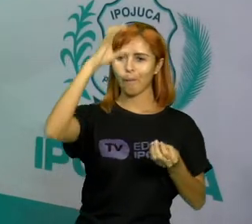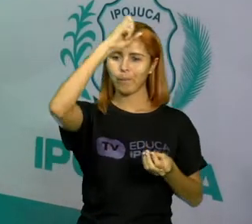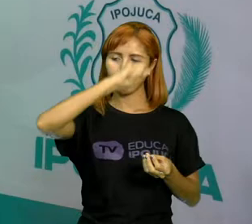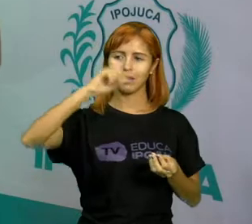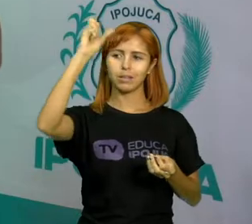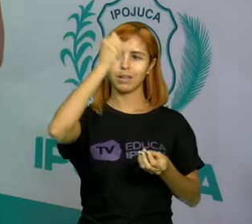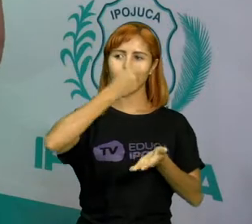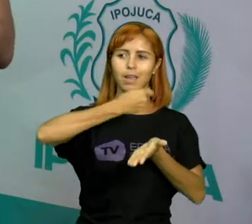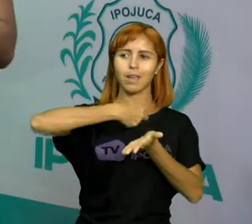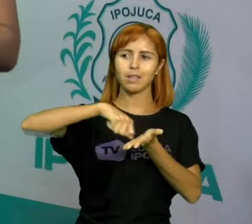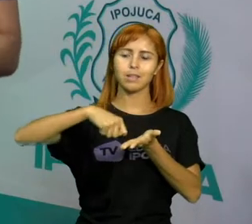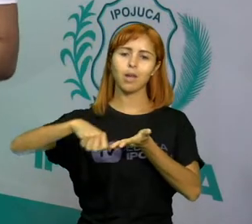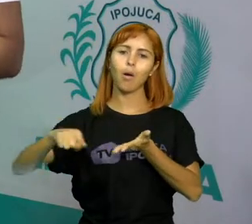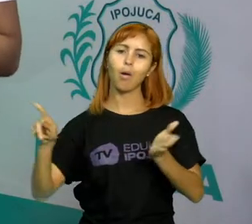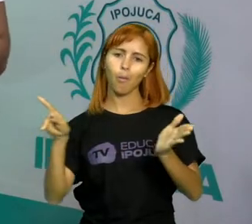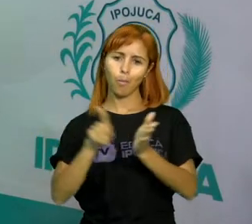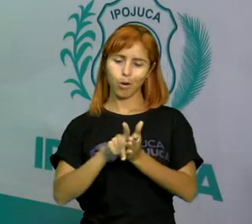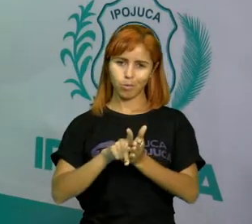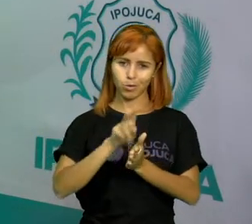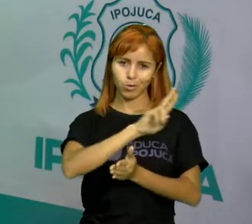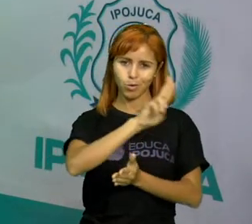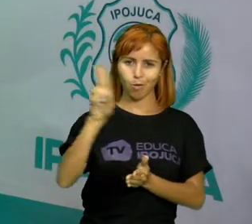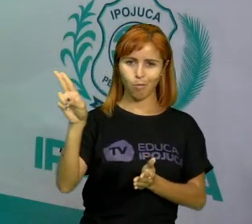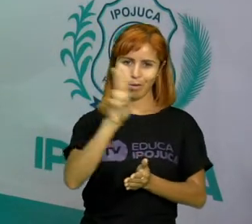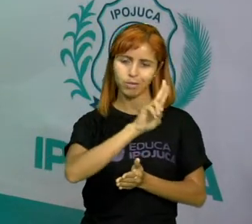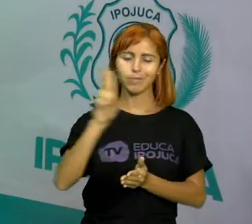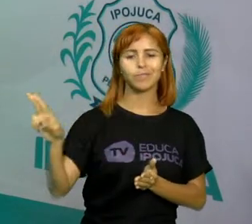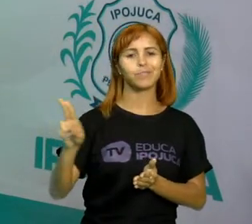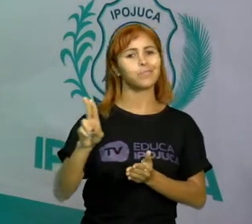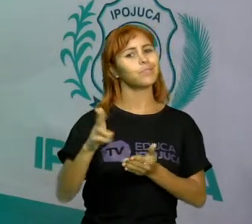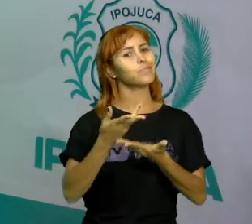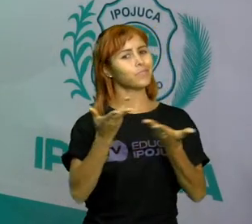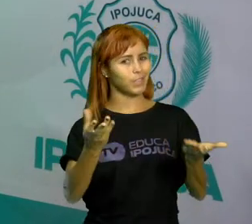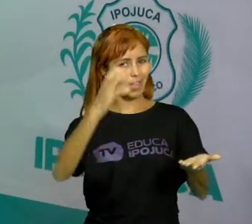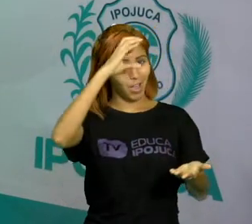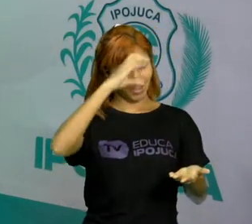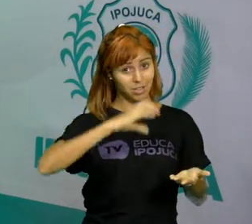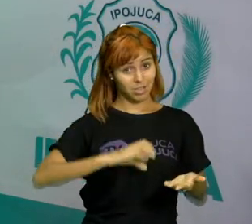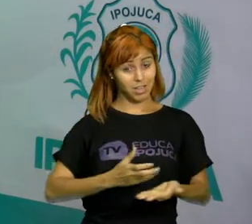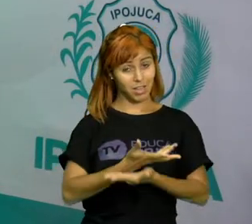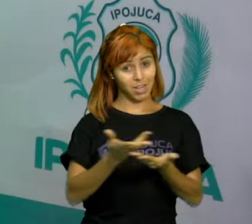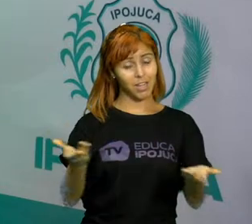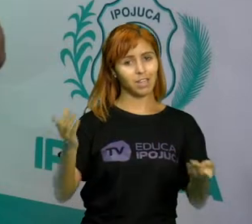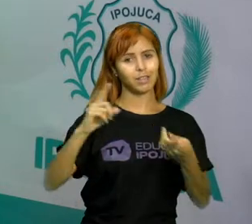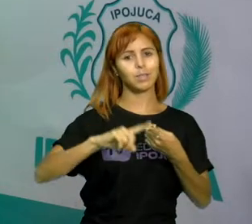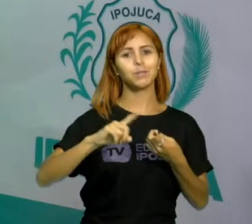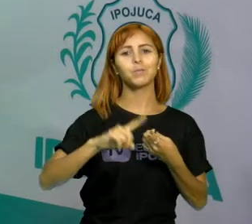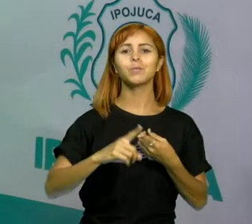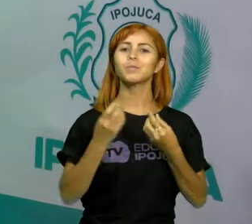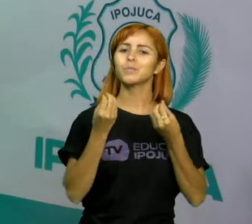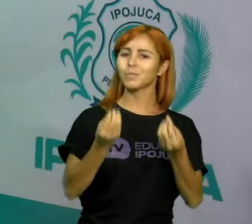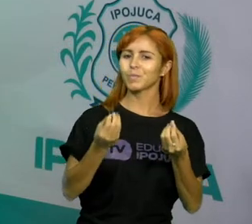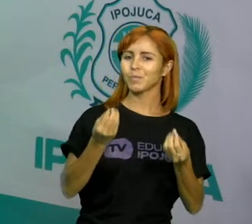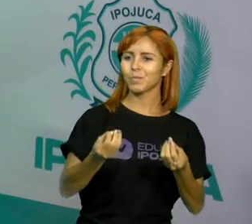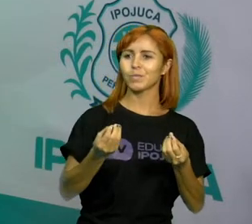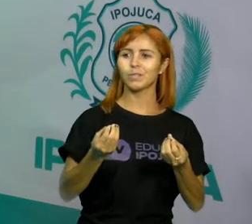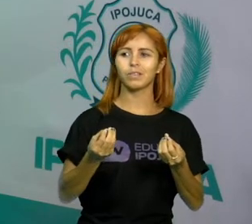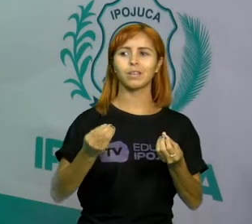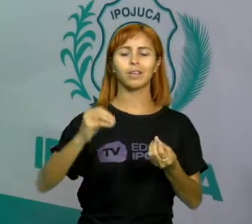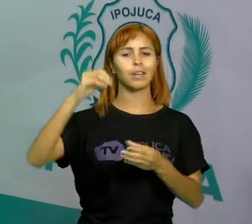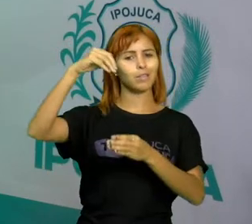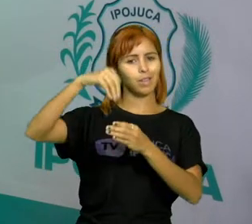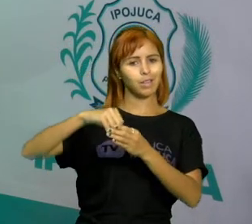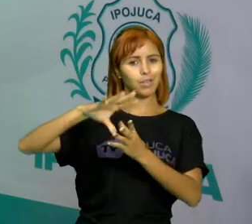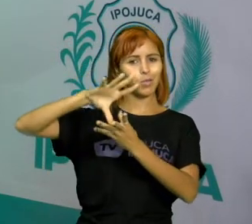e assinar o próprio nome desses documentos? Isso é um ato de cidadania e também é uma forma de você se colocar no mundo.